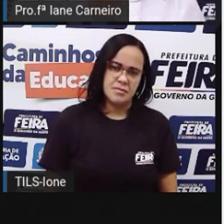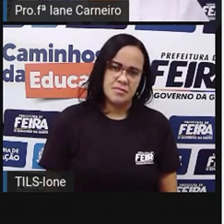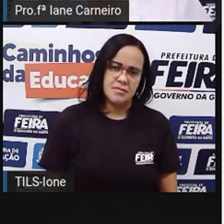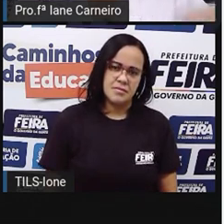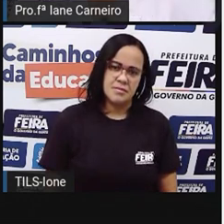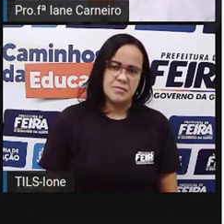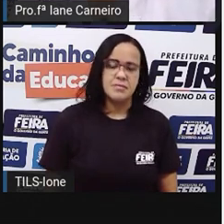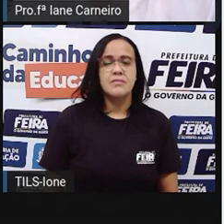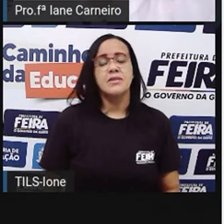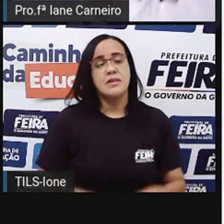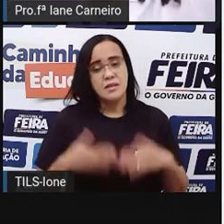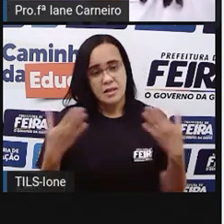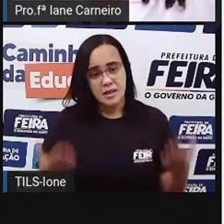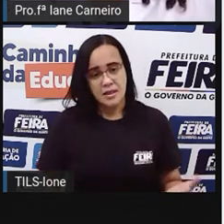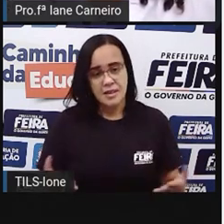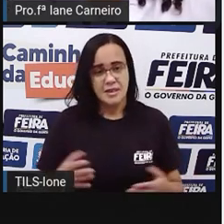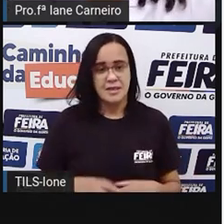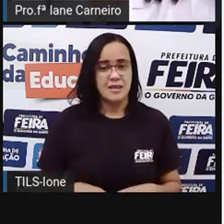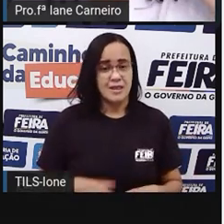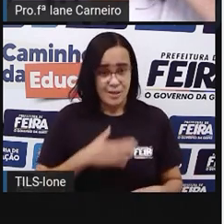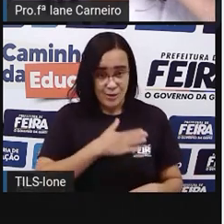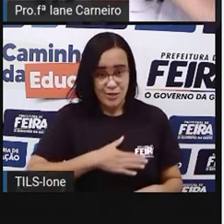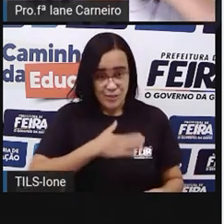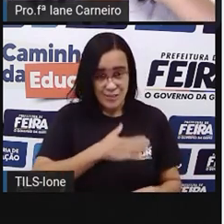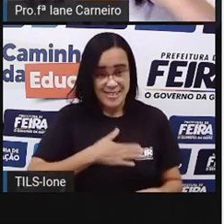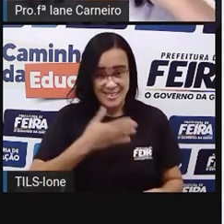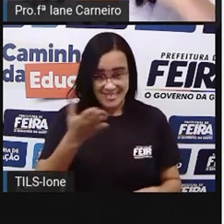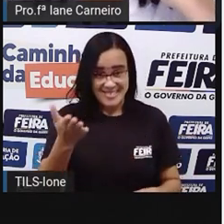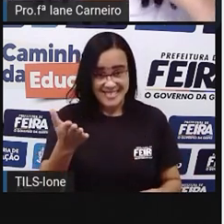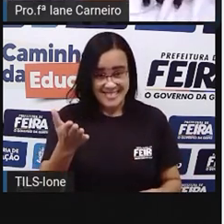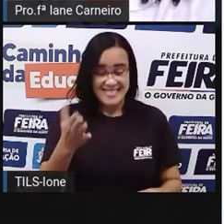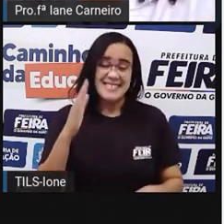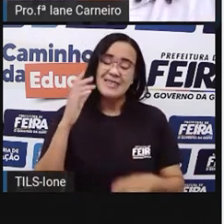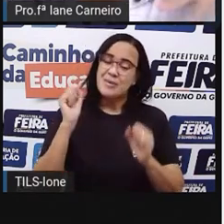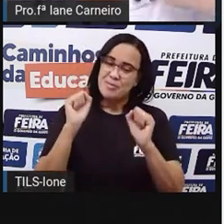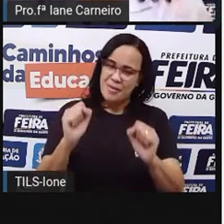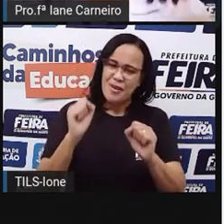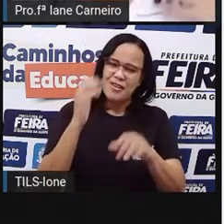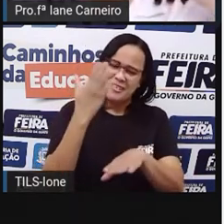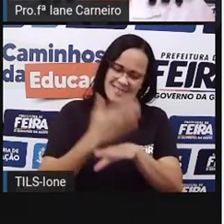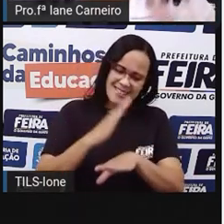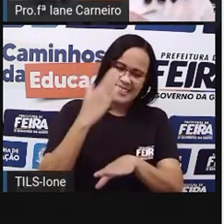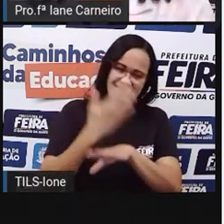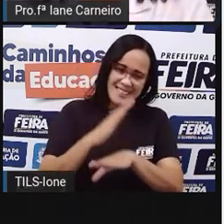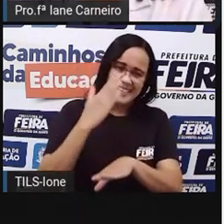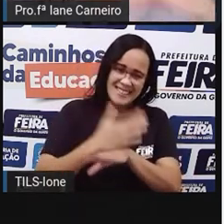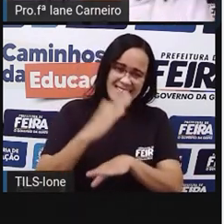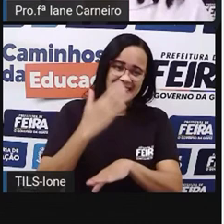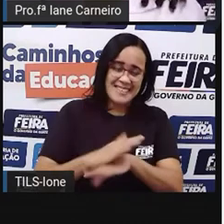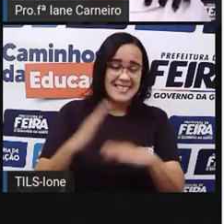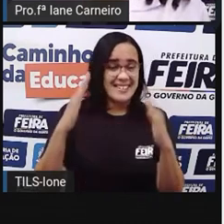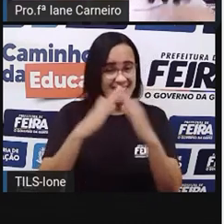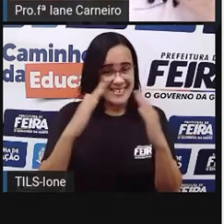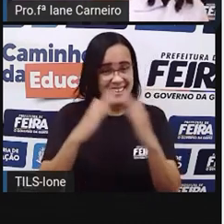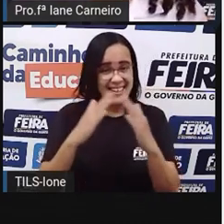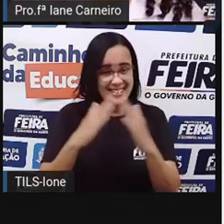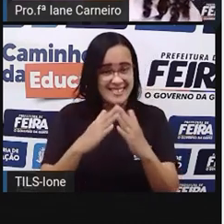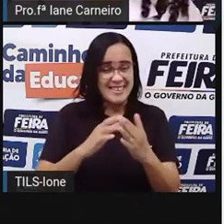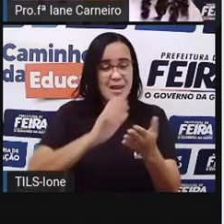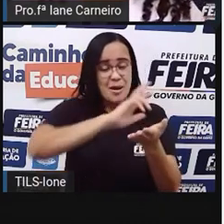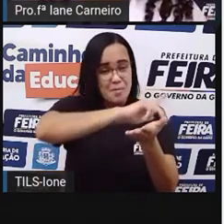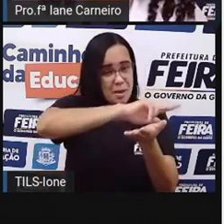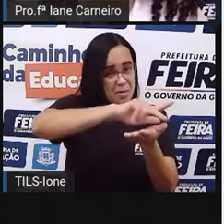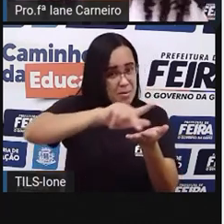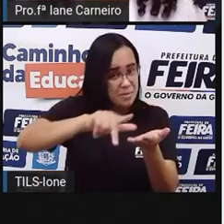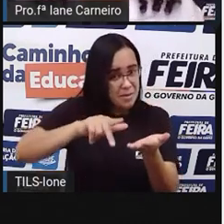E aí? Show, né? Gostaram? Então treinem aí. Vamos explorando aí. Fazendo novas artes com as letras que